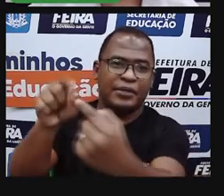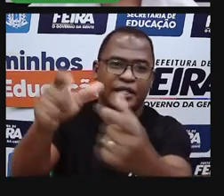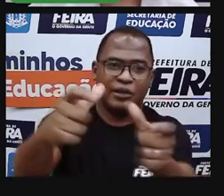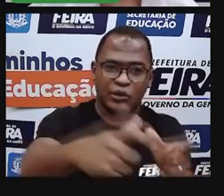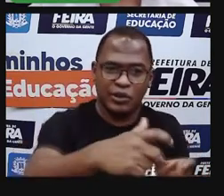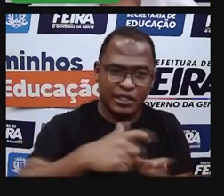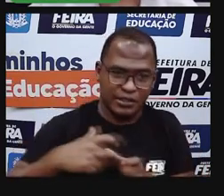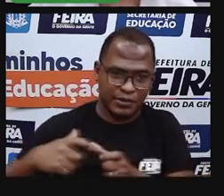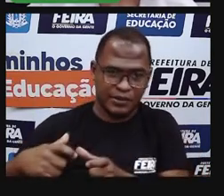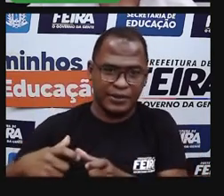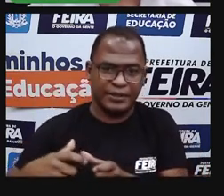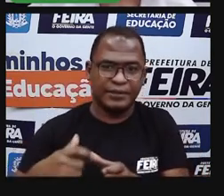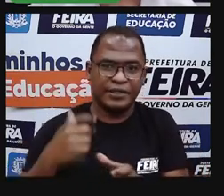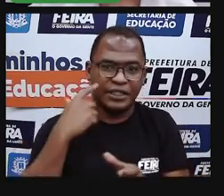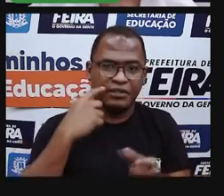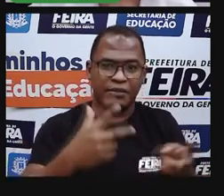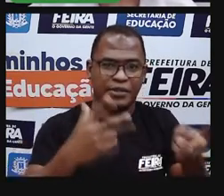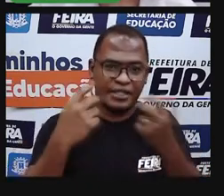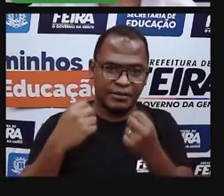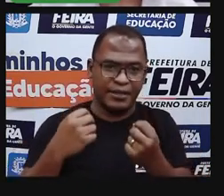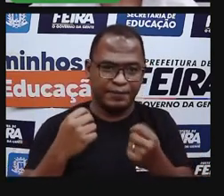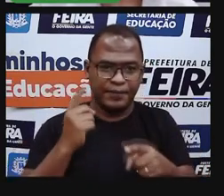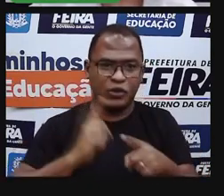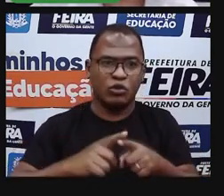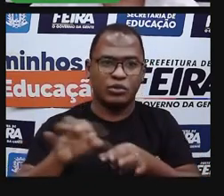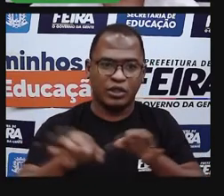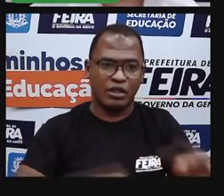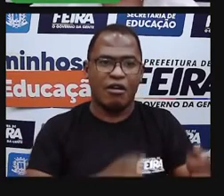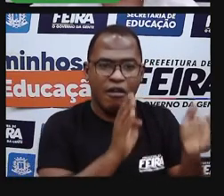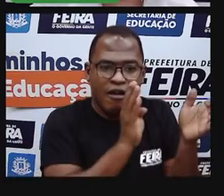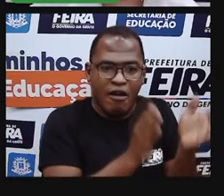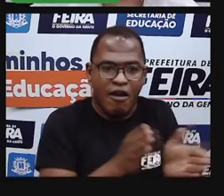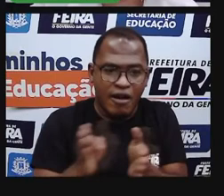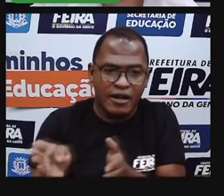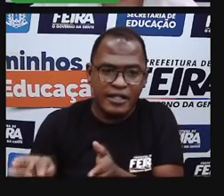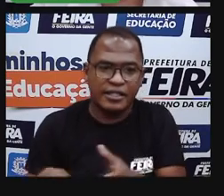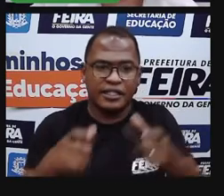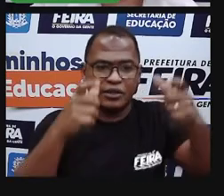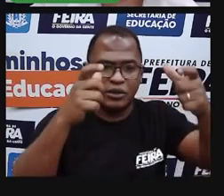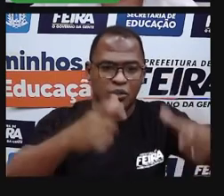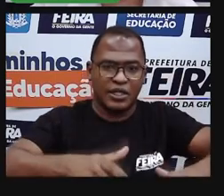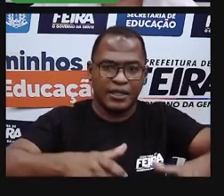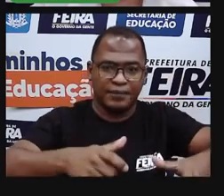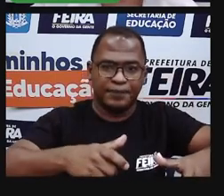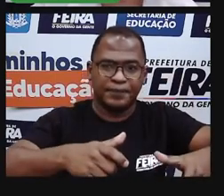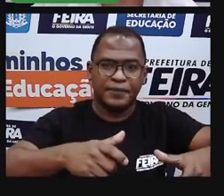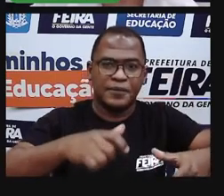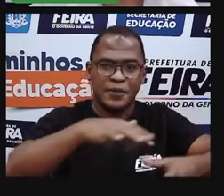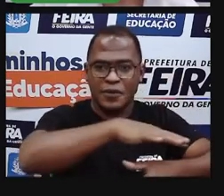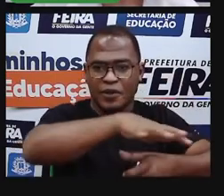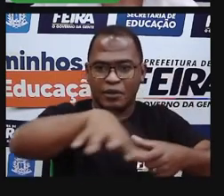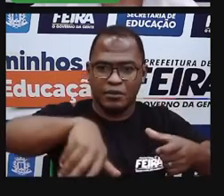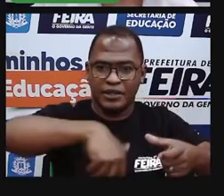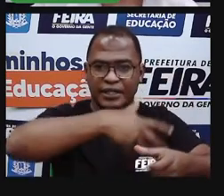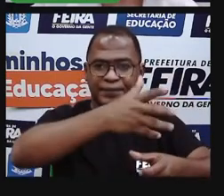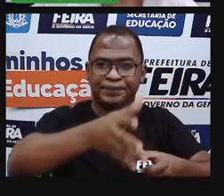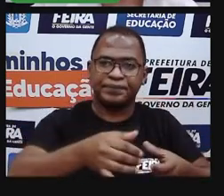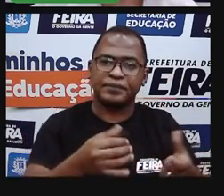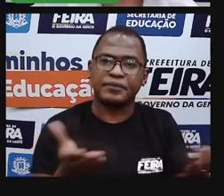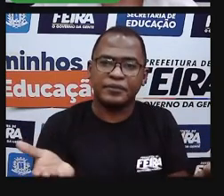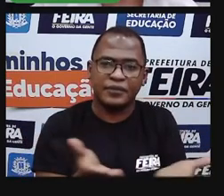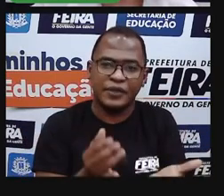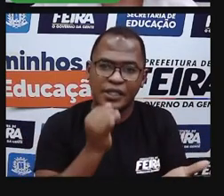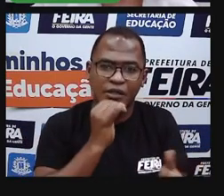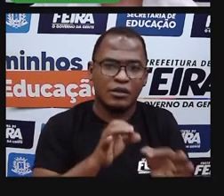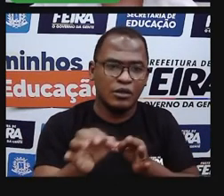tipos de bairros, né, que estão organizados segundo a ocupação das comunidades. Então, a gente vai ver aqui, ó, a gente vai ver como